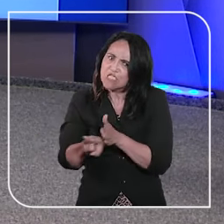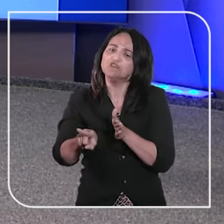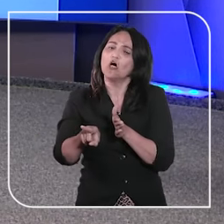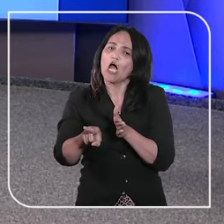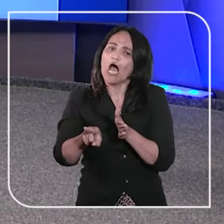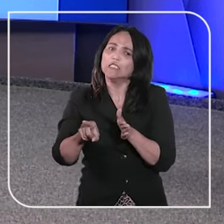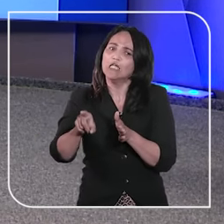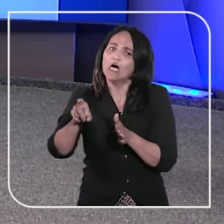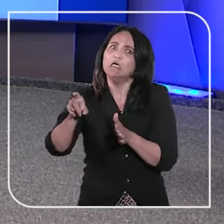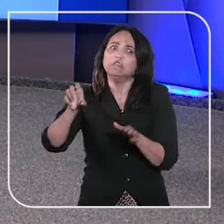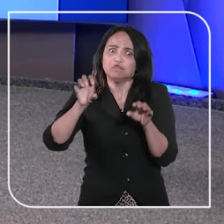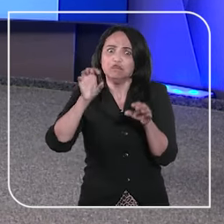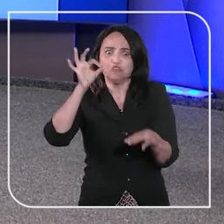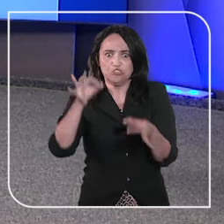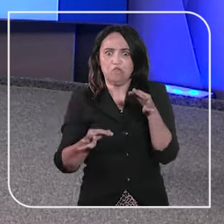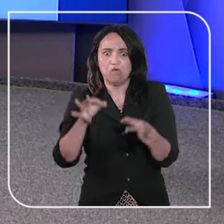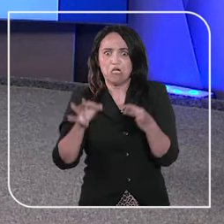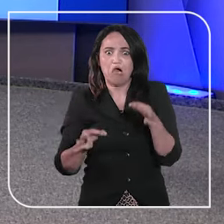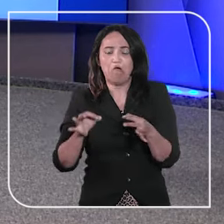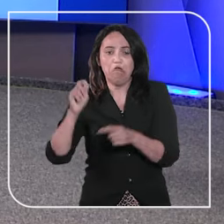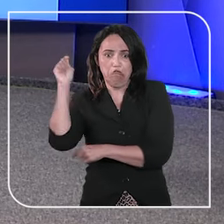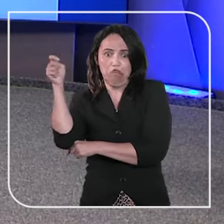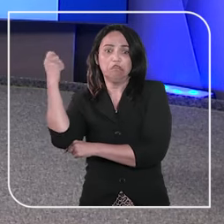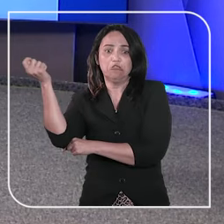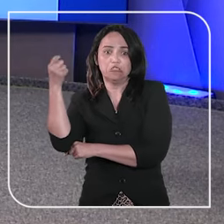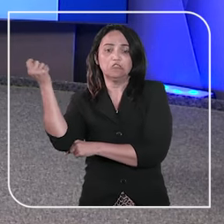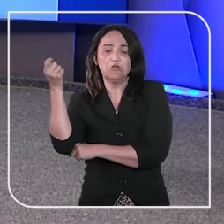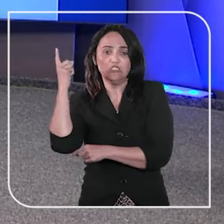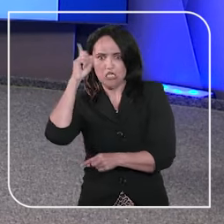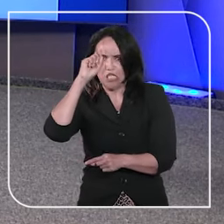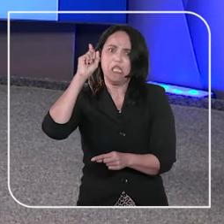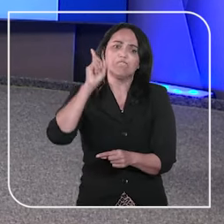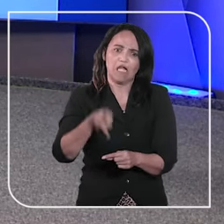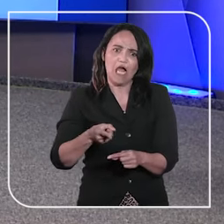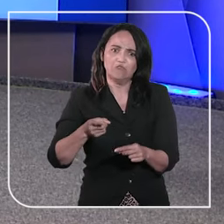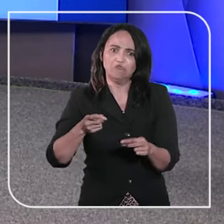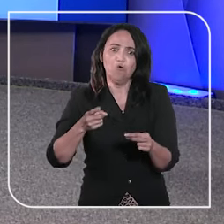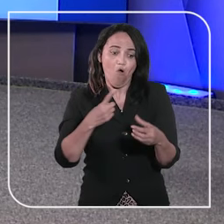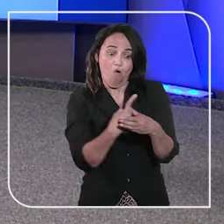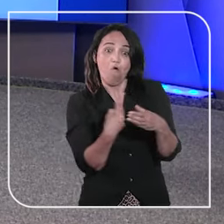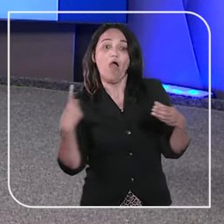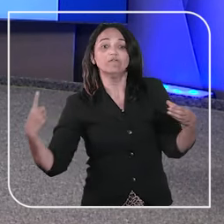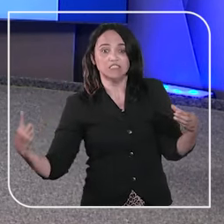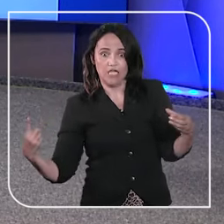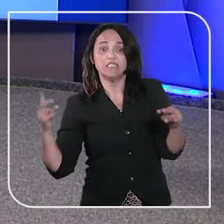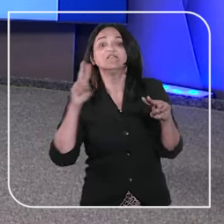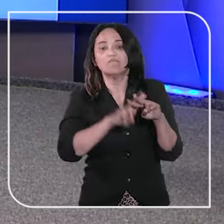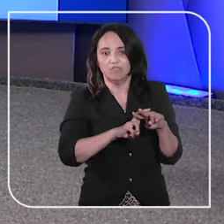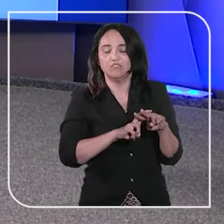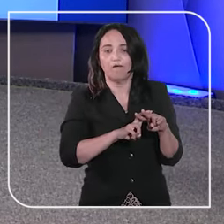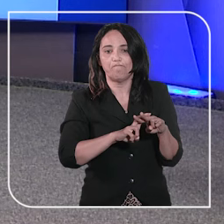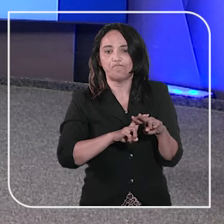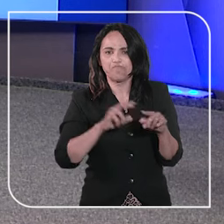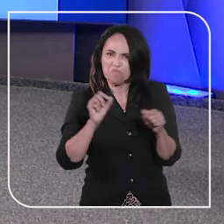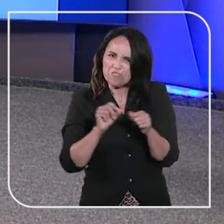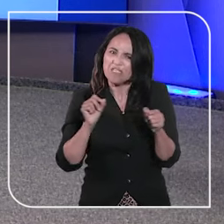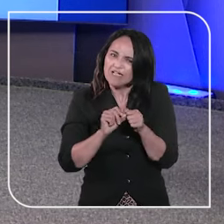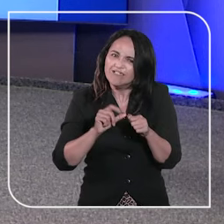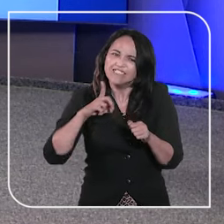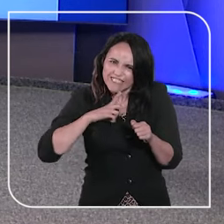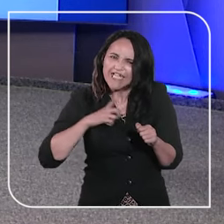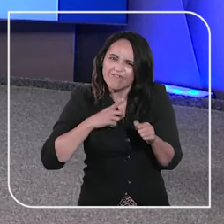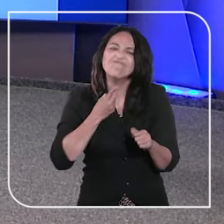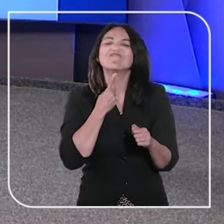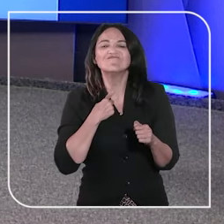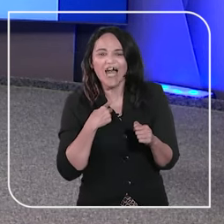do Tribunal de Justiça gaúcho tinha determinado a soltura desse réu. E para quem ficou com vontade de saber